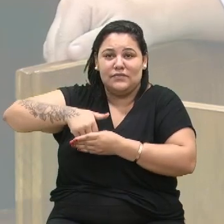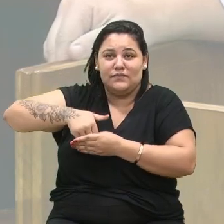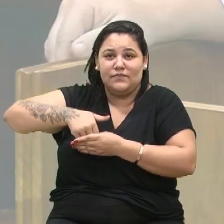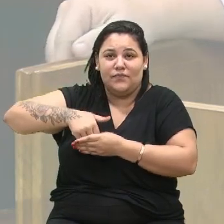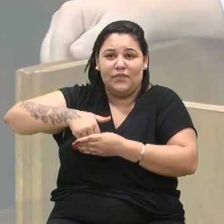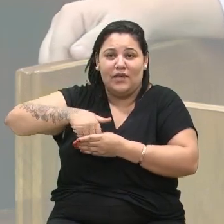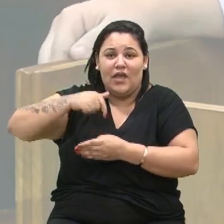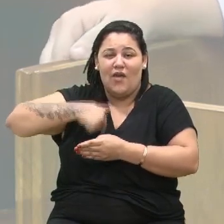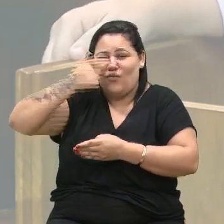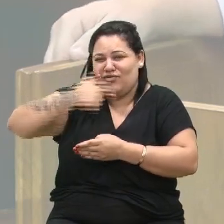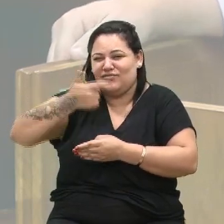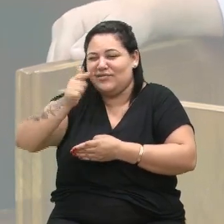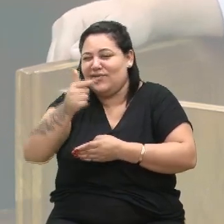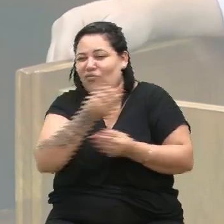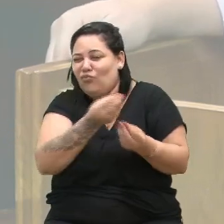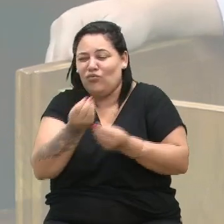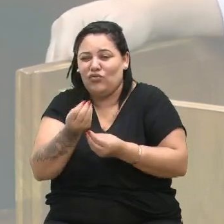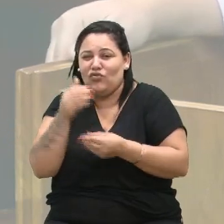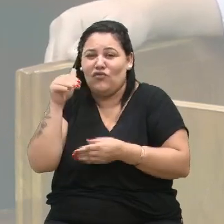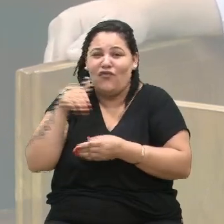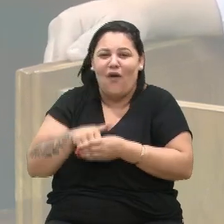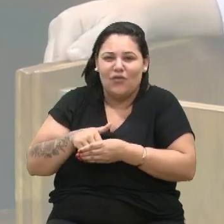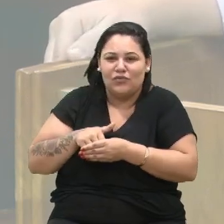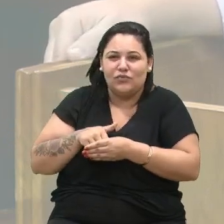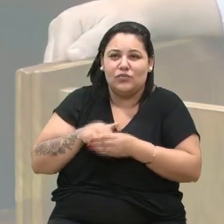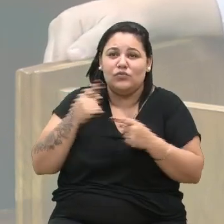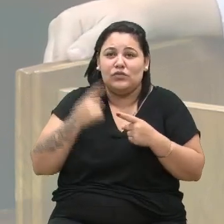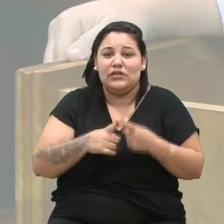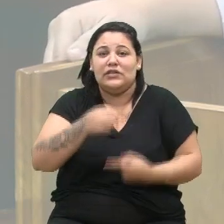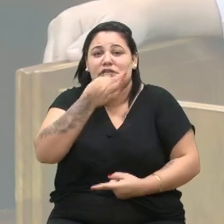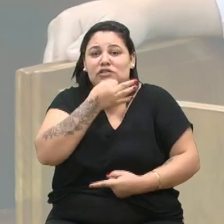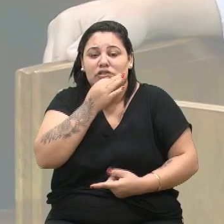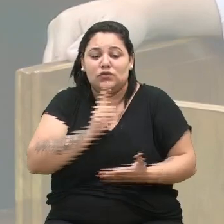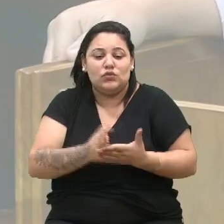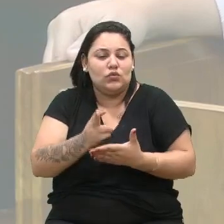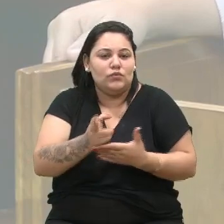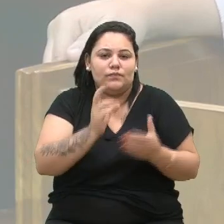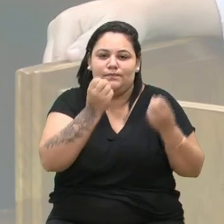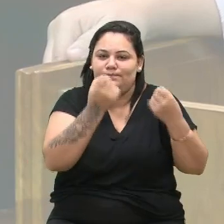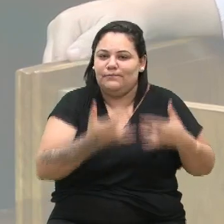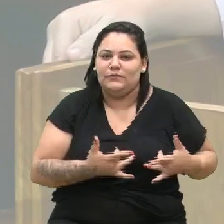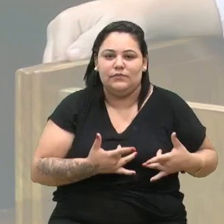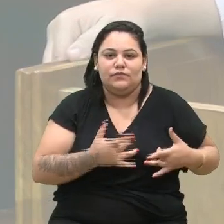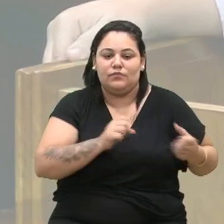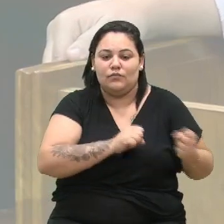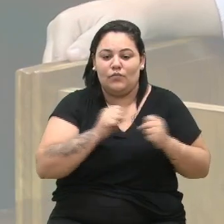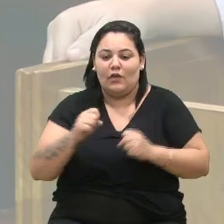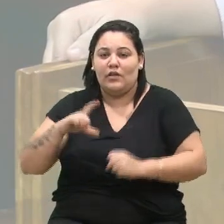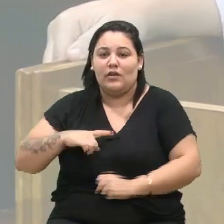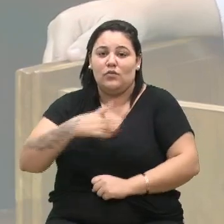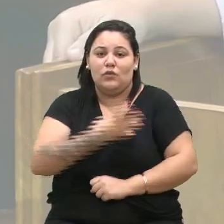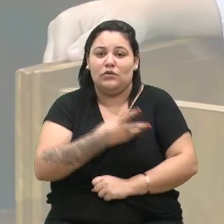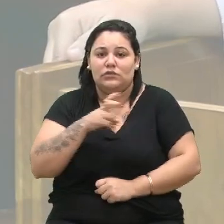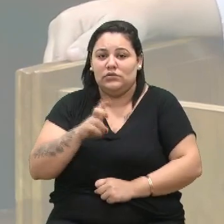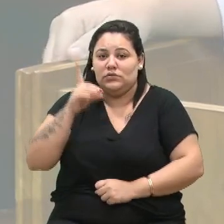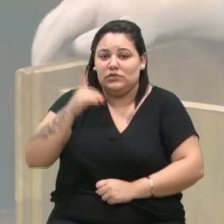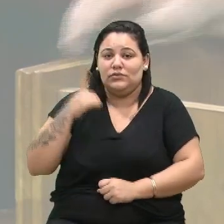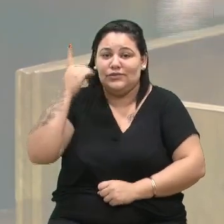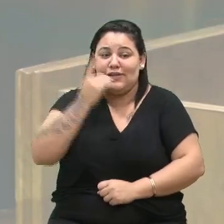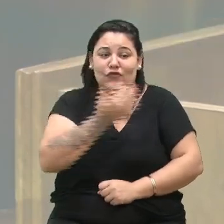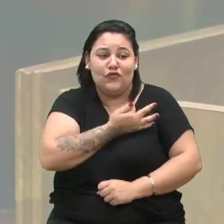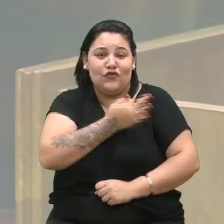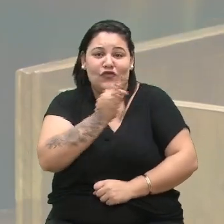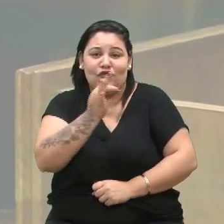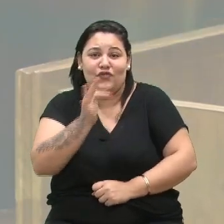expressiva quanto a gente gostaria, porque Caxias do Sul, como eu sempre digo, podia hoje ter de quatro a cinco deputados federais